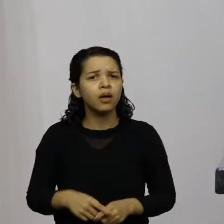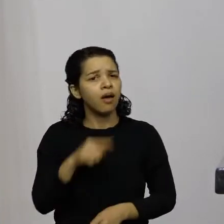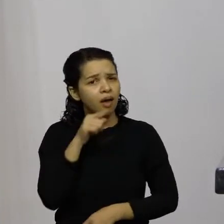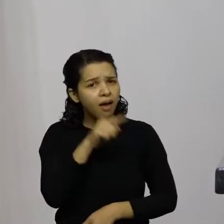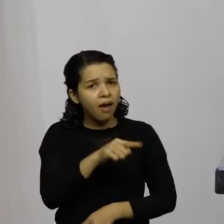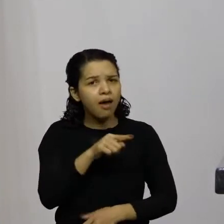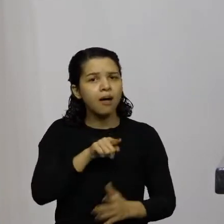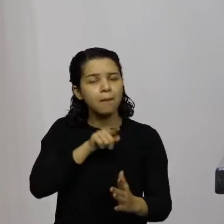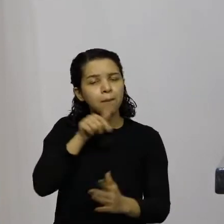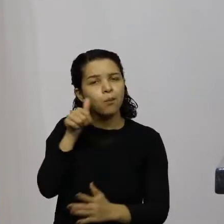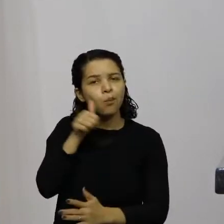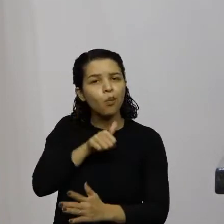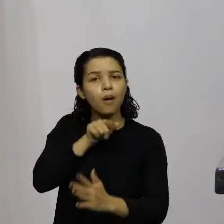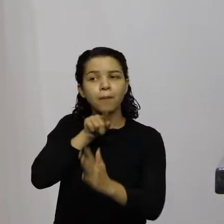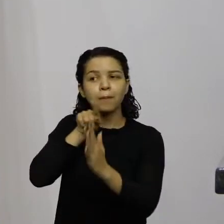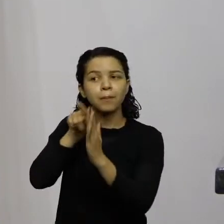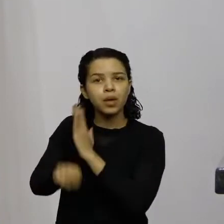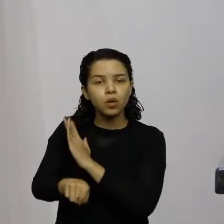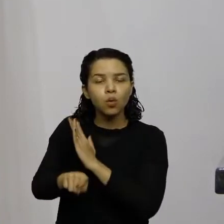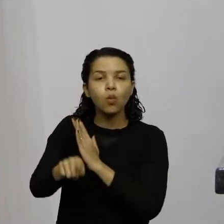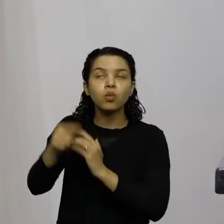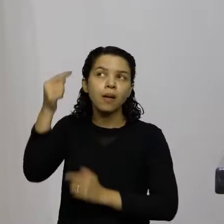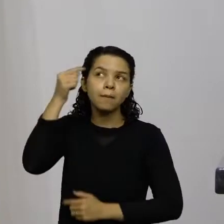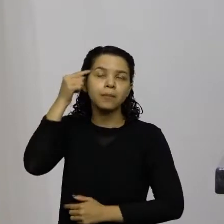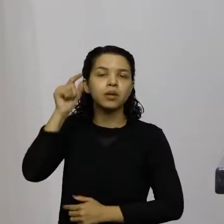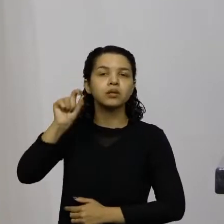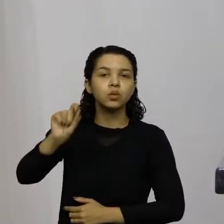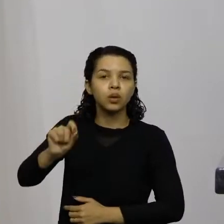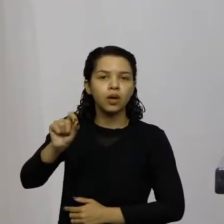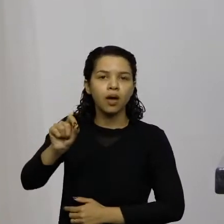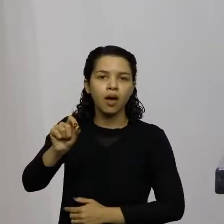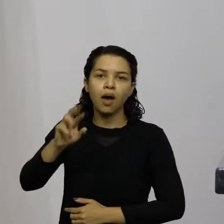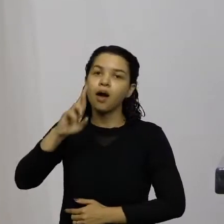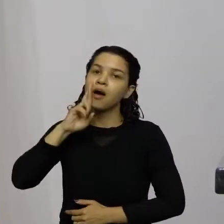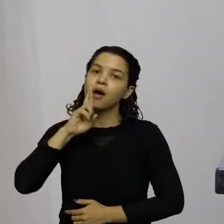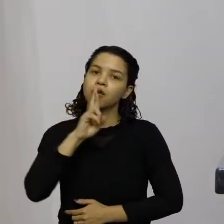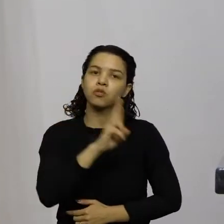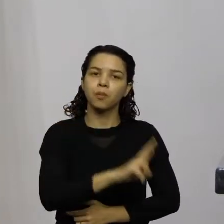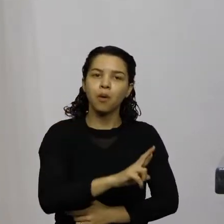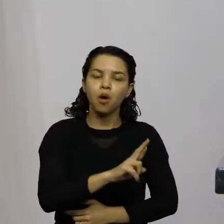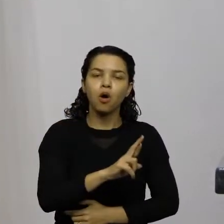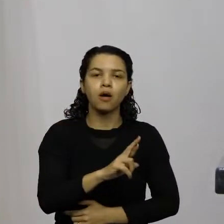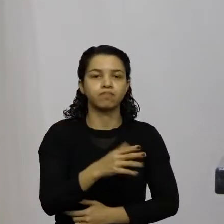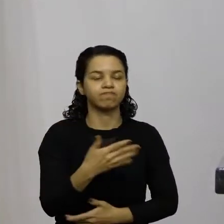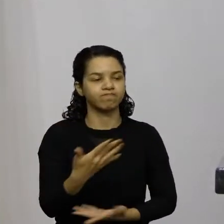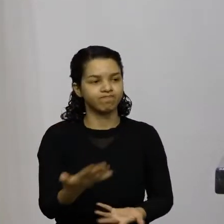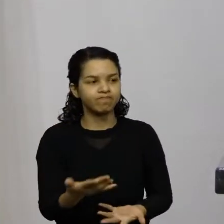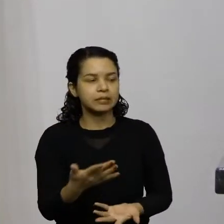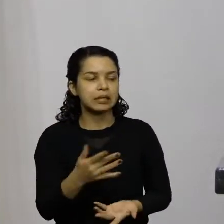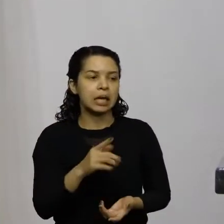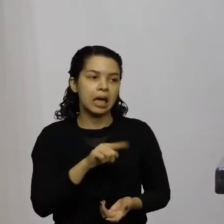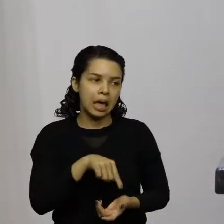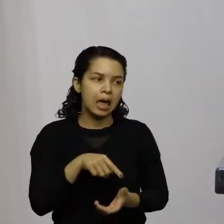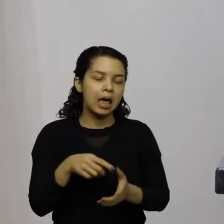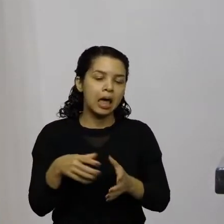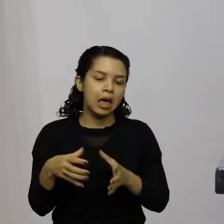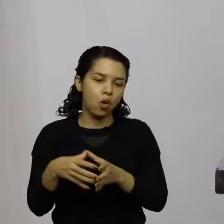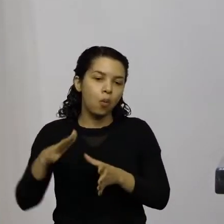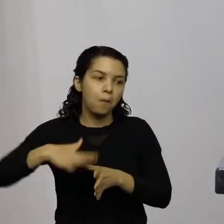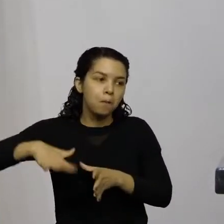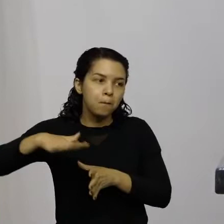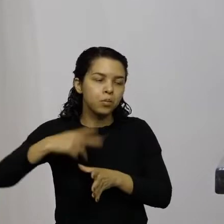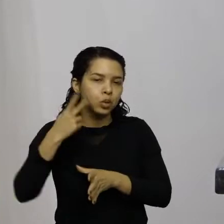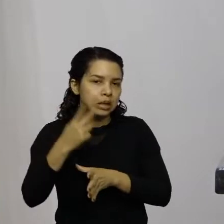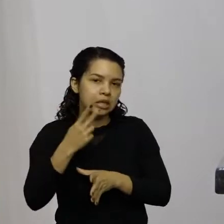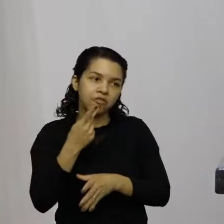pergunta imaginando que a resposta seria deputada isso é questão política nós não podemos falar porque